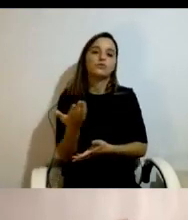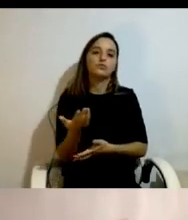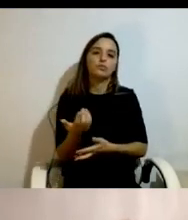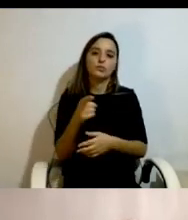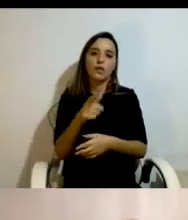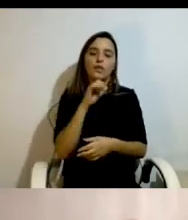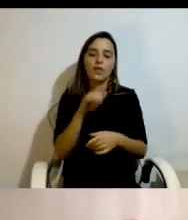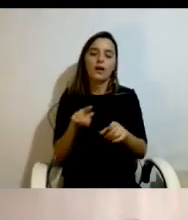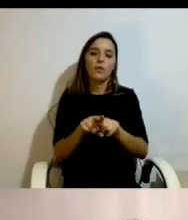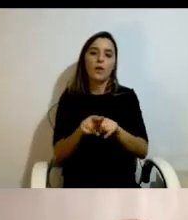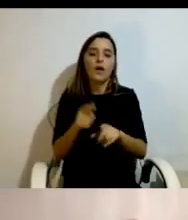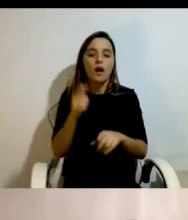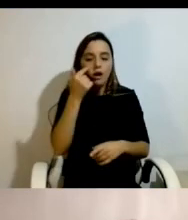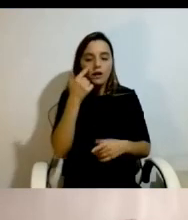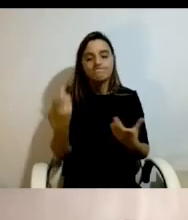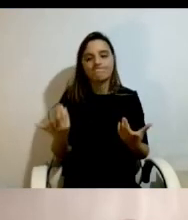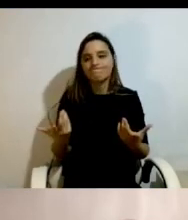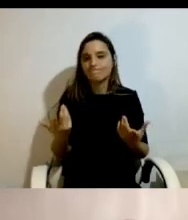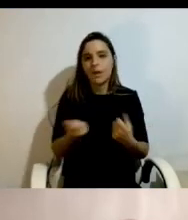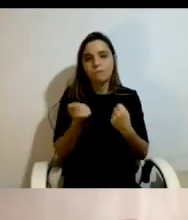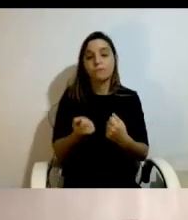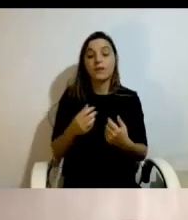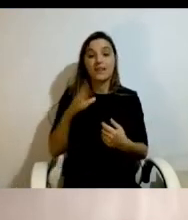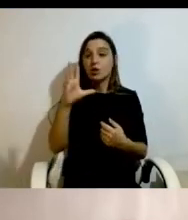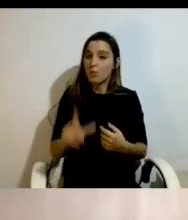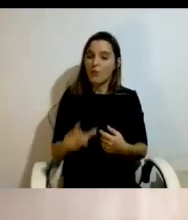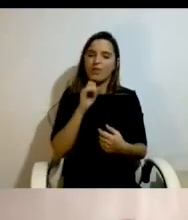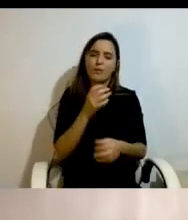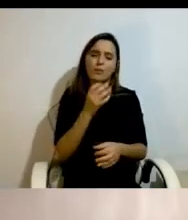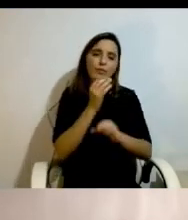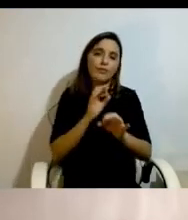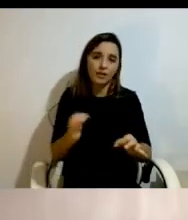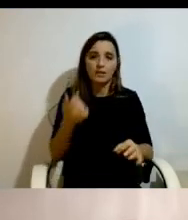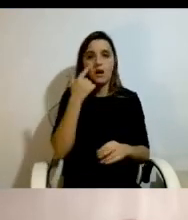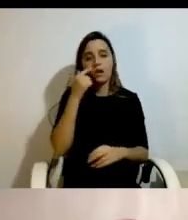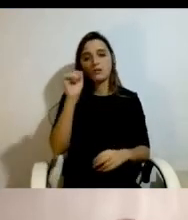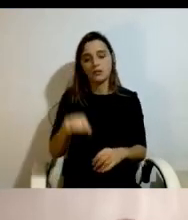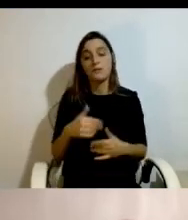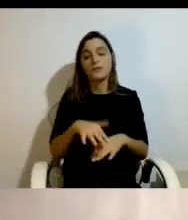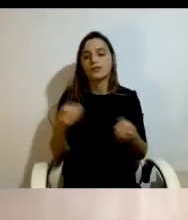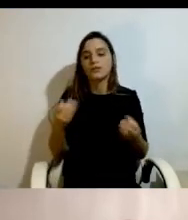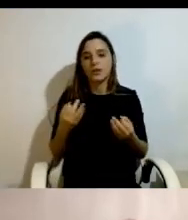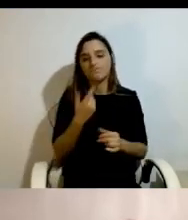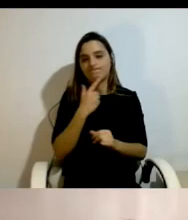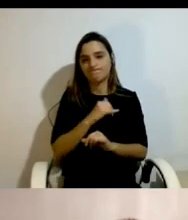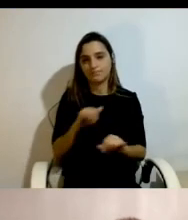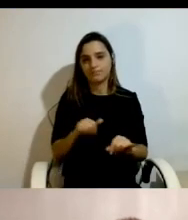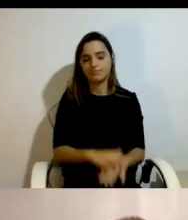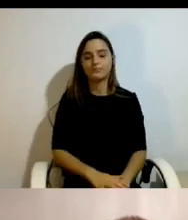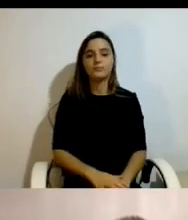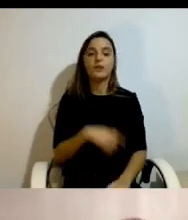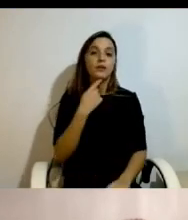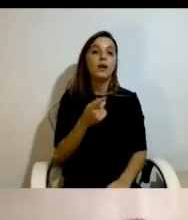ser testado. E Lisboa tinha sido um excelente laboratório para testarmos isto. Efetivamente, não foi possível. dizer que a vida